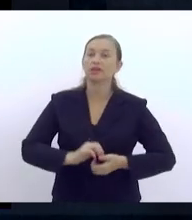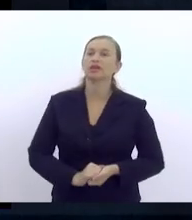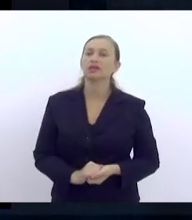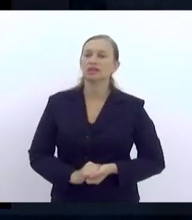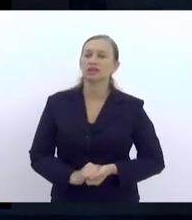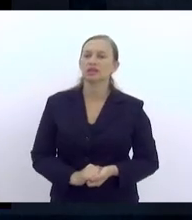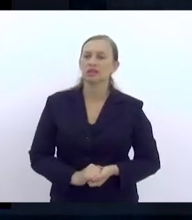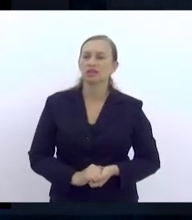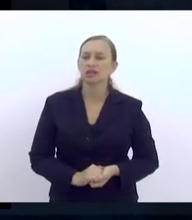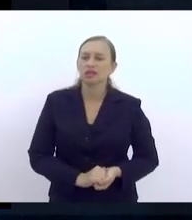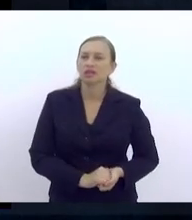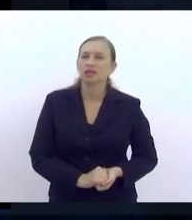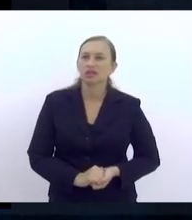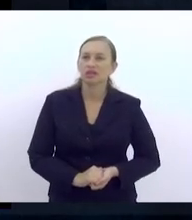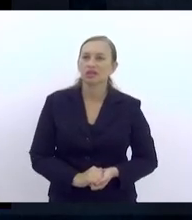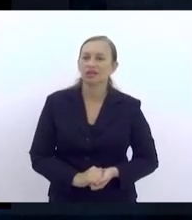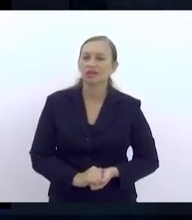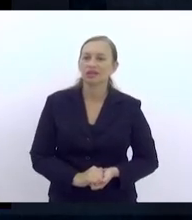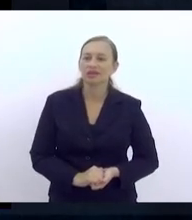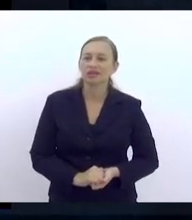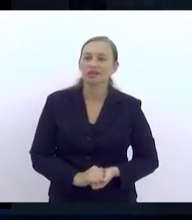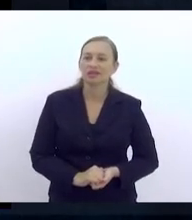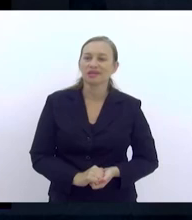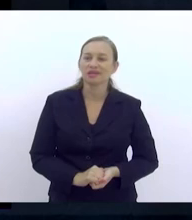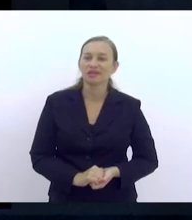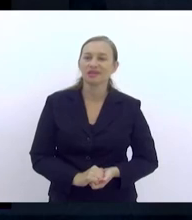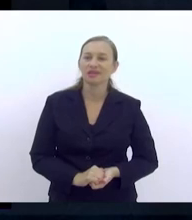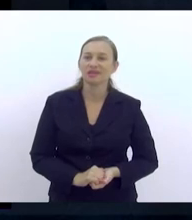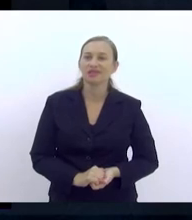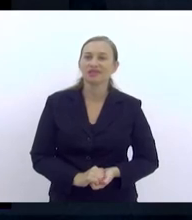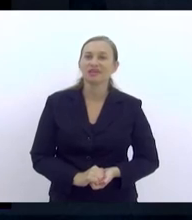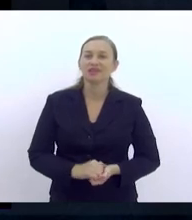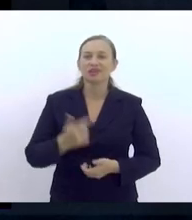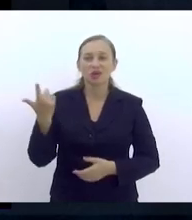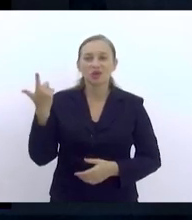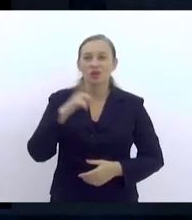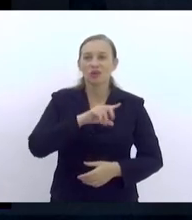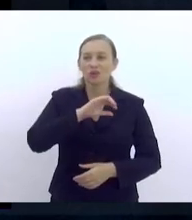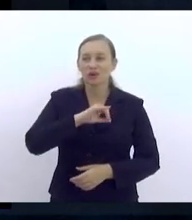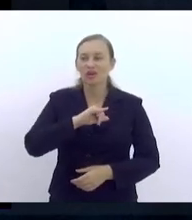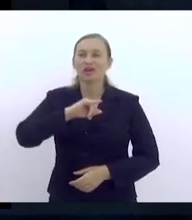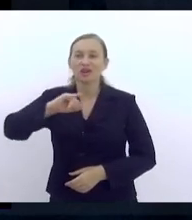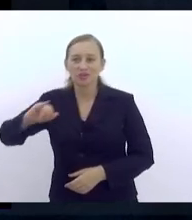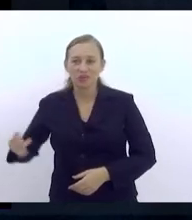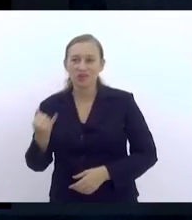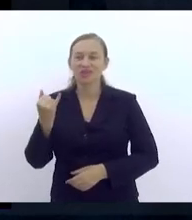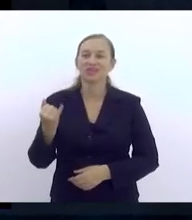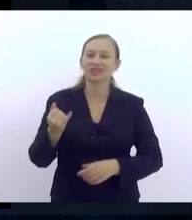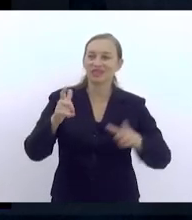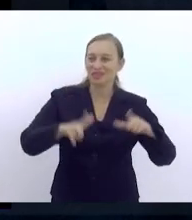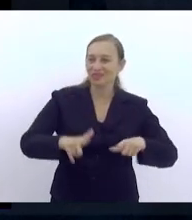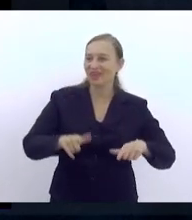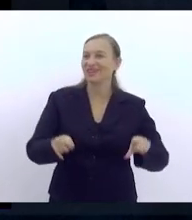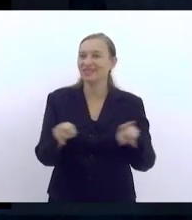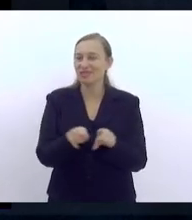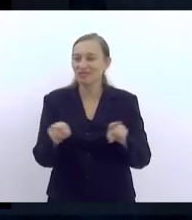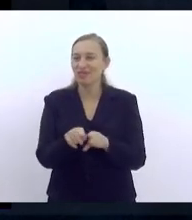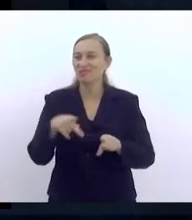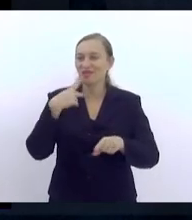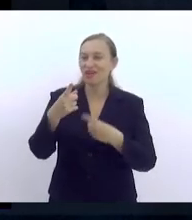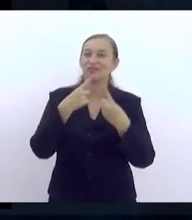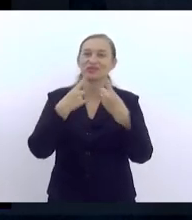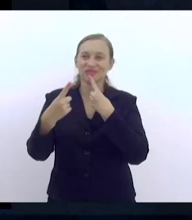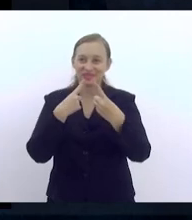Eu vou tentar acelerar bastante, gente, para que a gente consiga aproveitar esse espaço também, para que a gente possa fazer um debate.